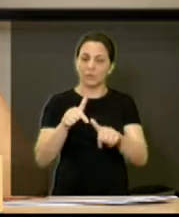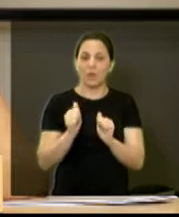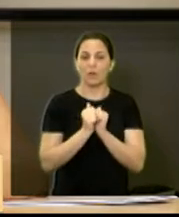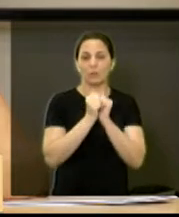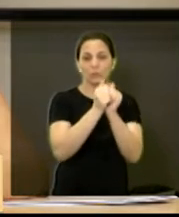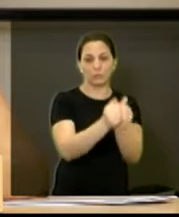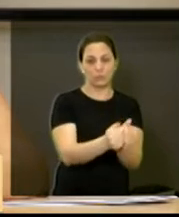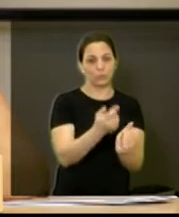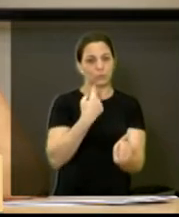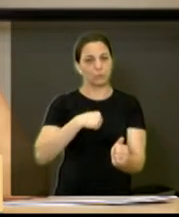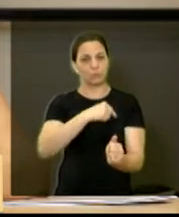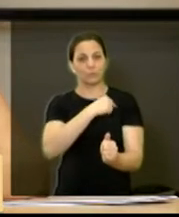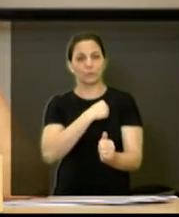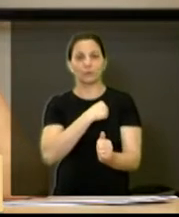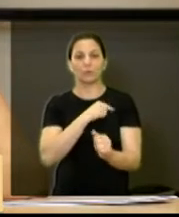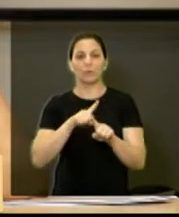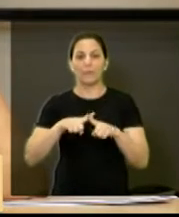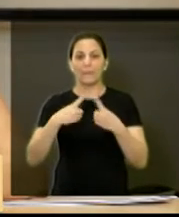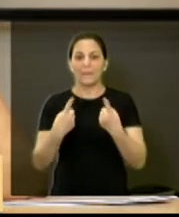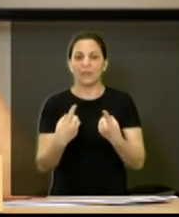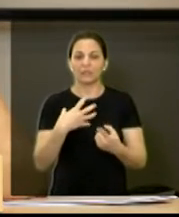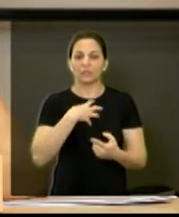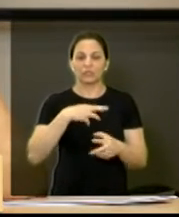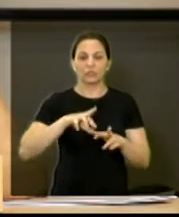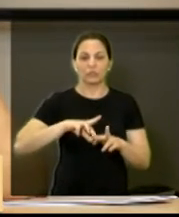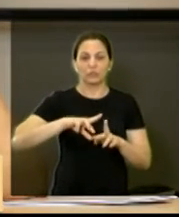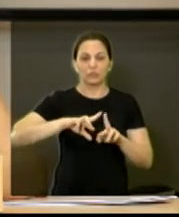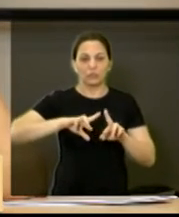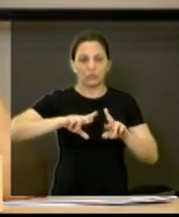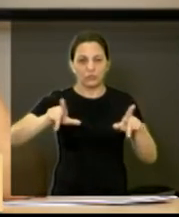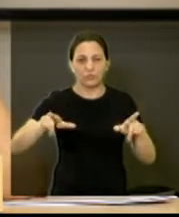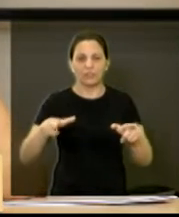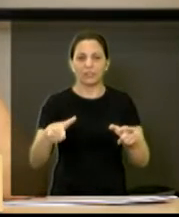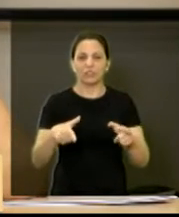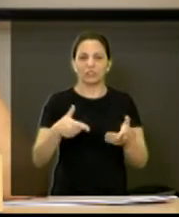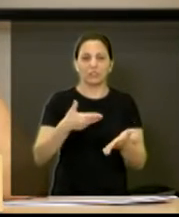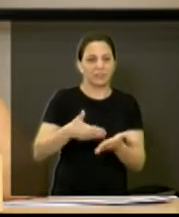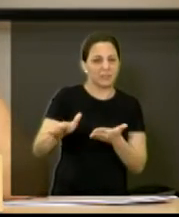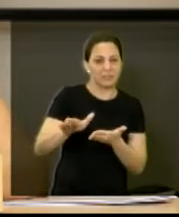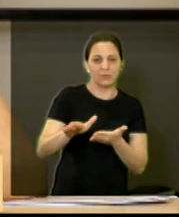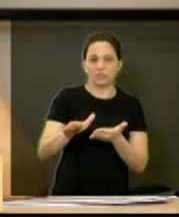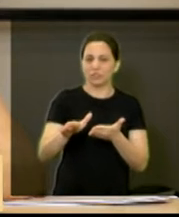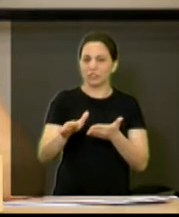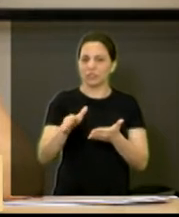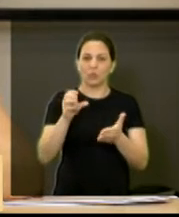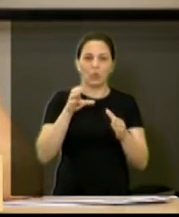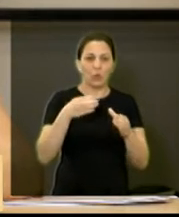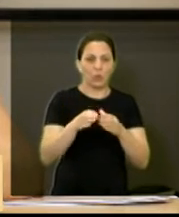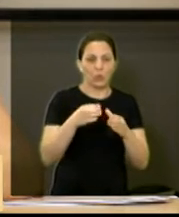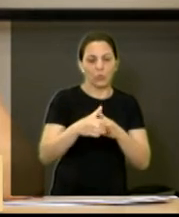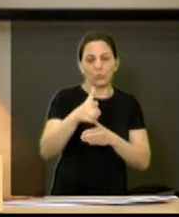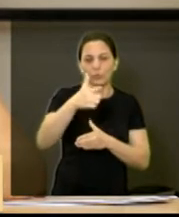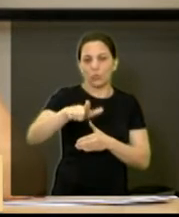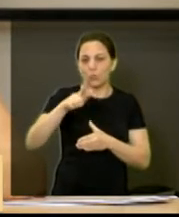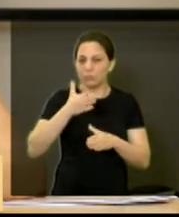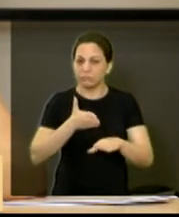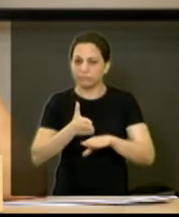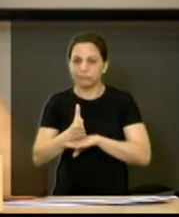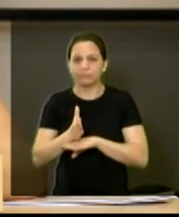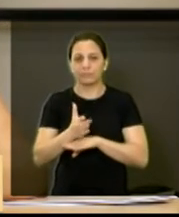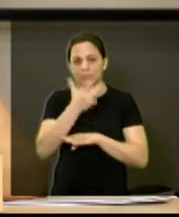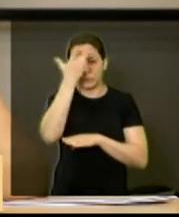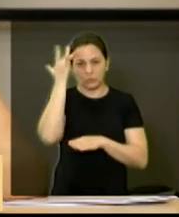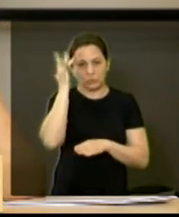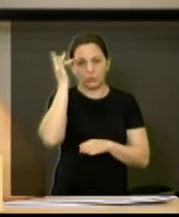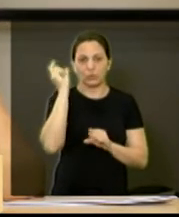gente, mas que, por outros motivos, acabaram pedindo demissão, passaram em outros concursos, tem